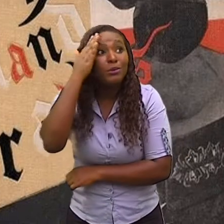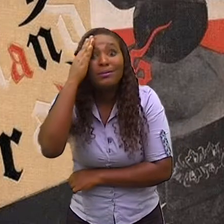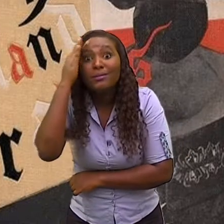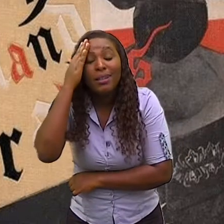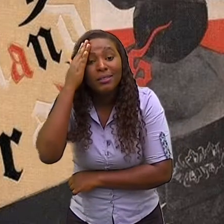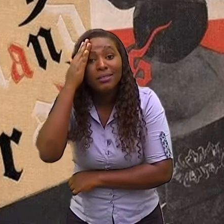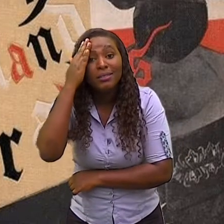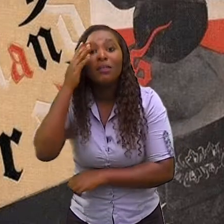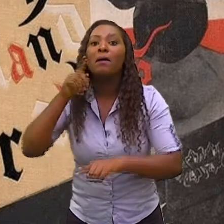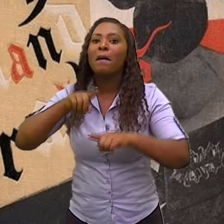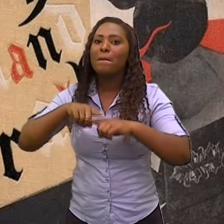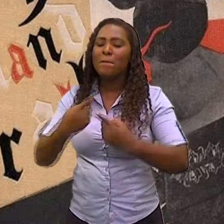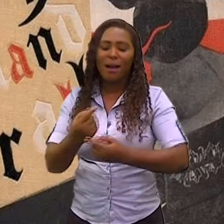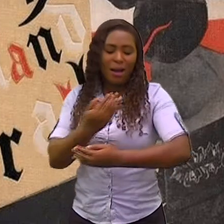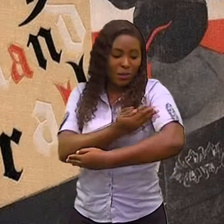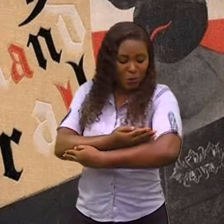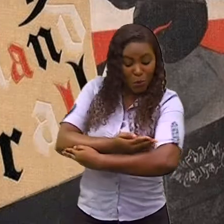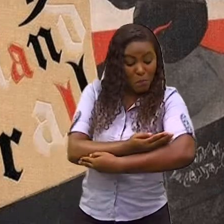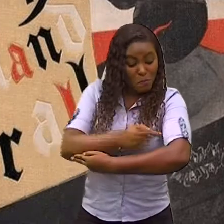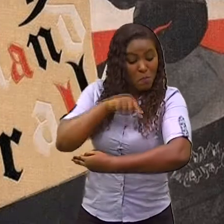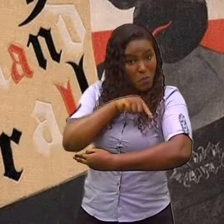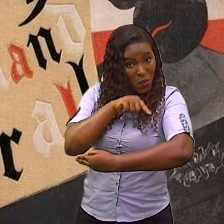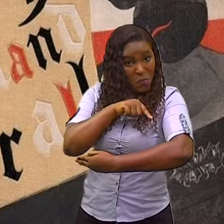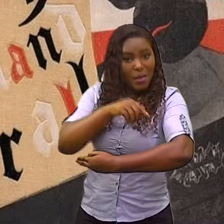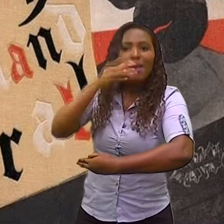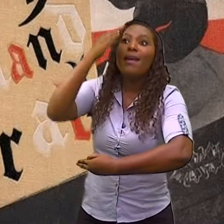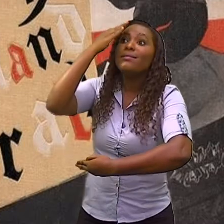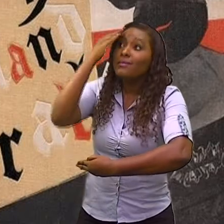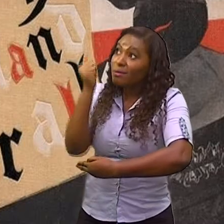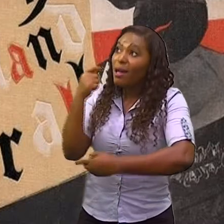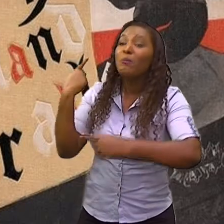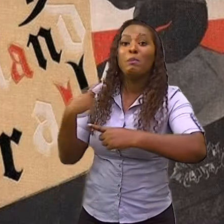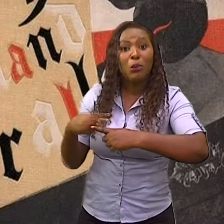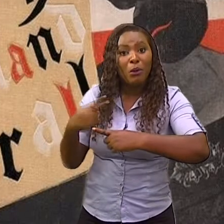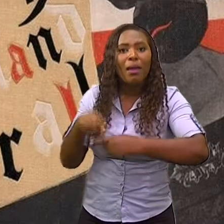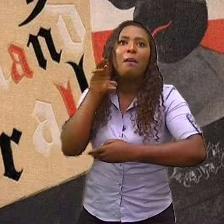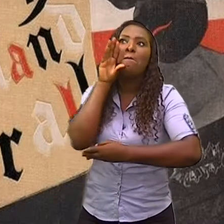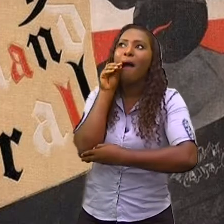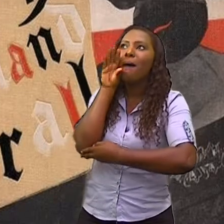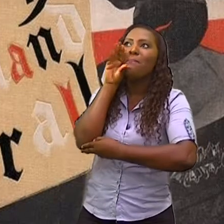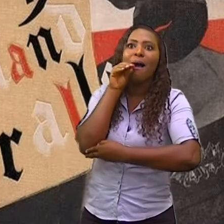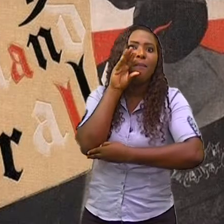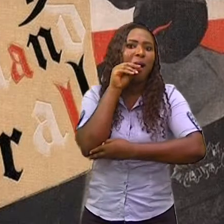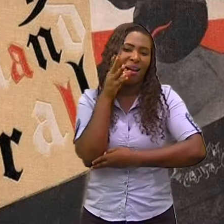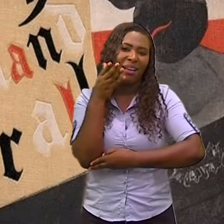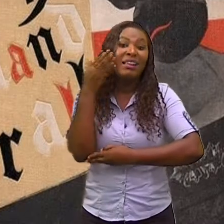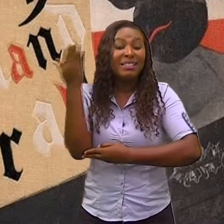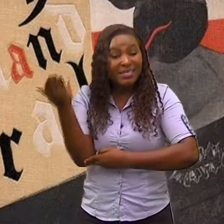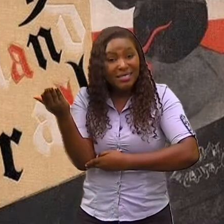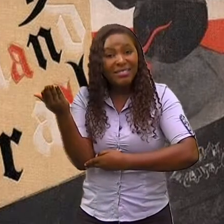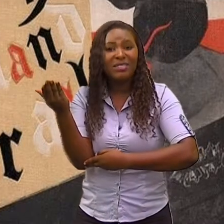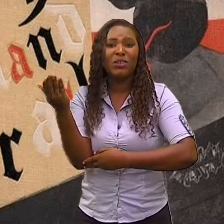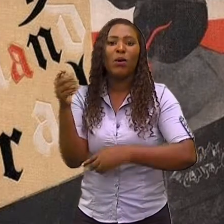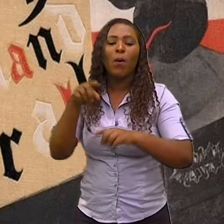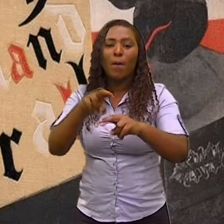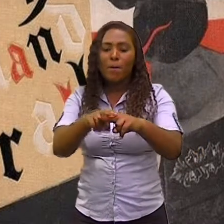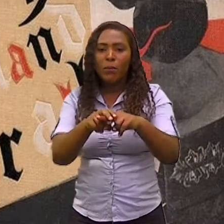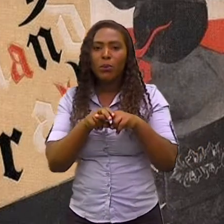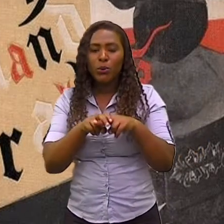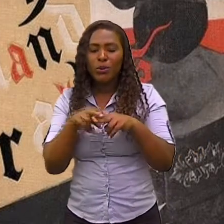talvez as principais expressões do dadaísmo tenham sido um poema aleatório de Handmeyer. O